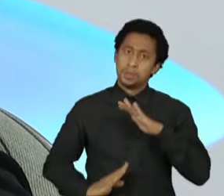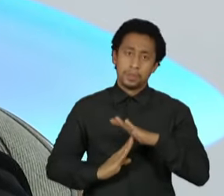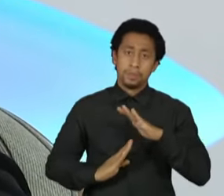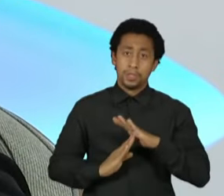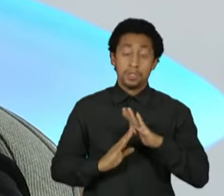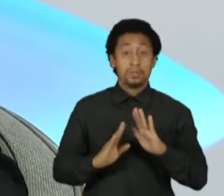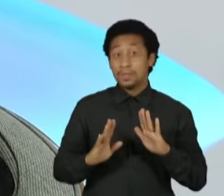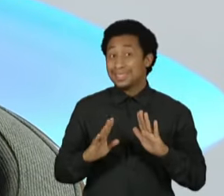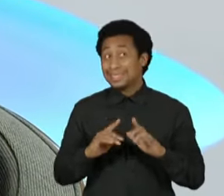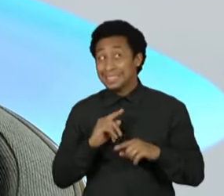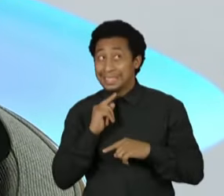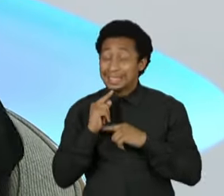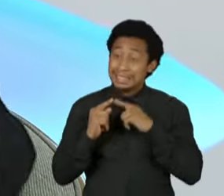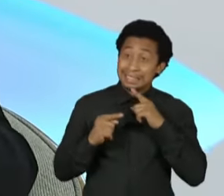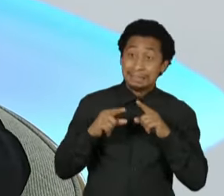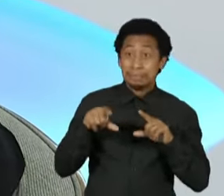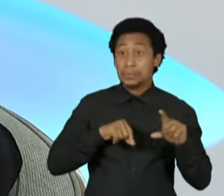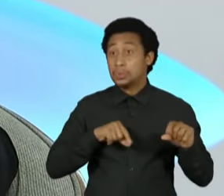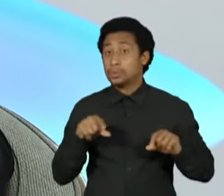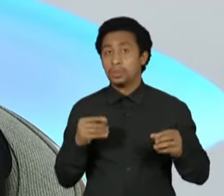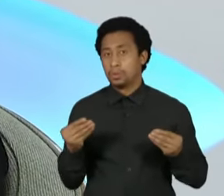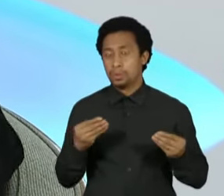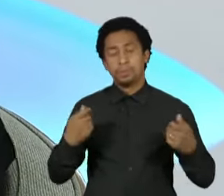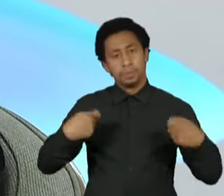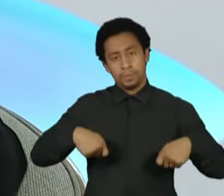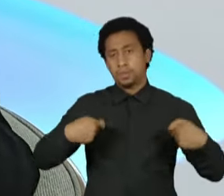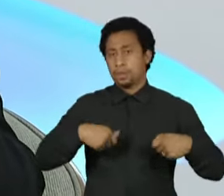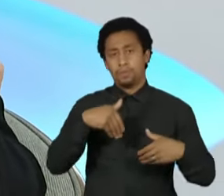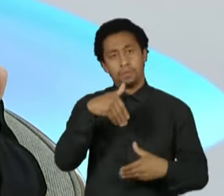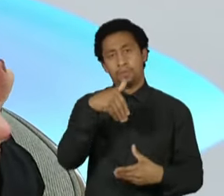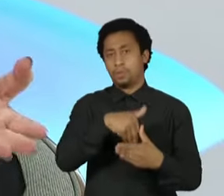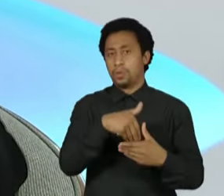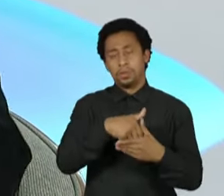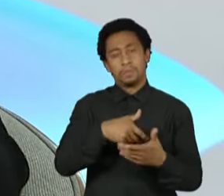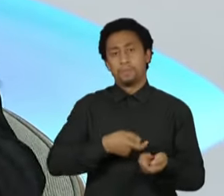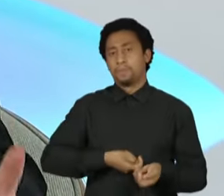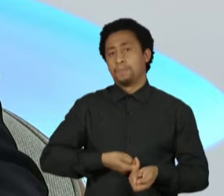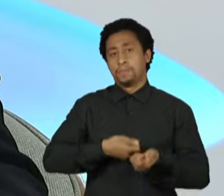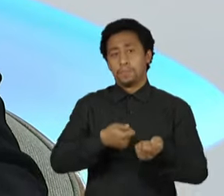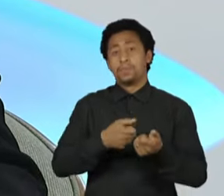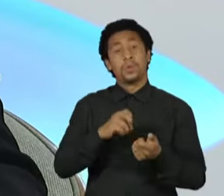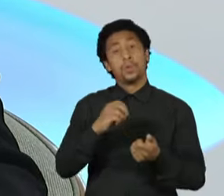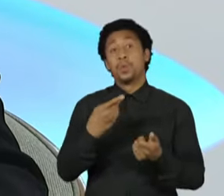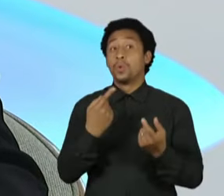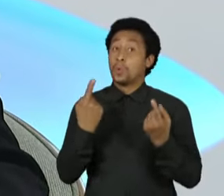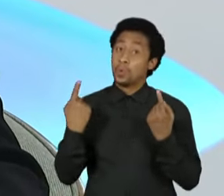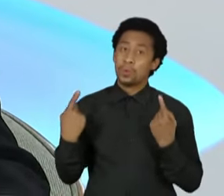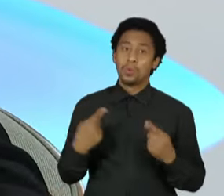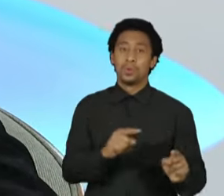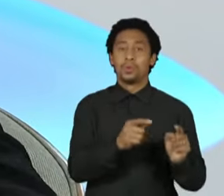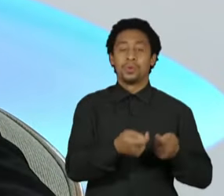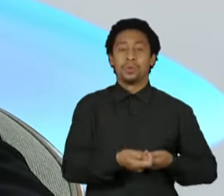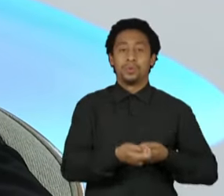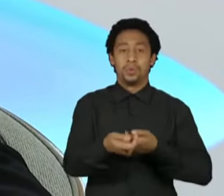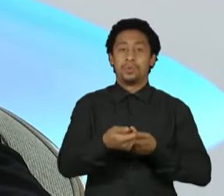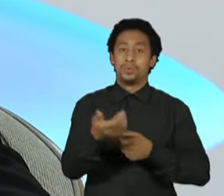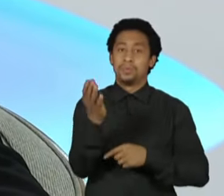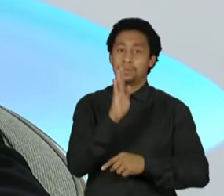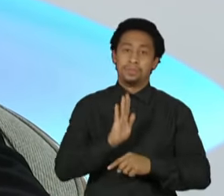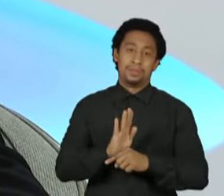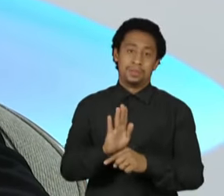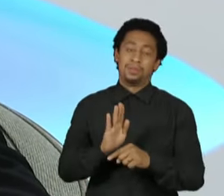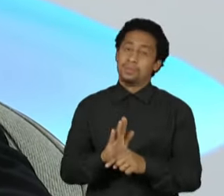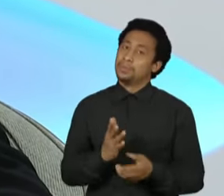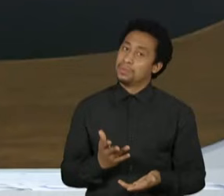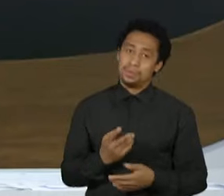não era uma escolha de Sofia. Ou era votar a PEC, ou votar contra o Auxílio Brasil. Nós não podemos falar no